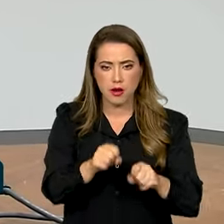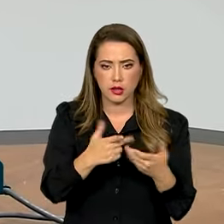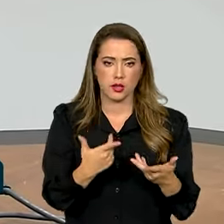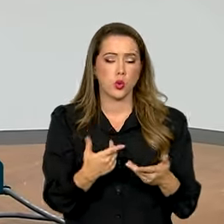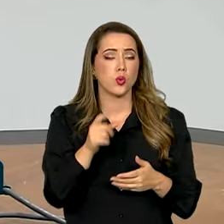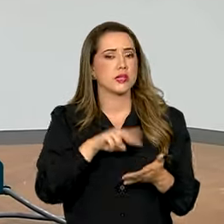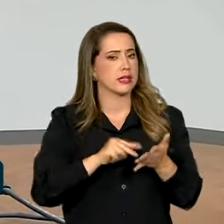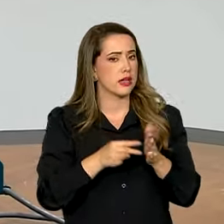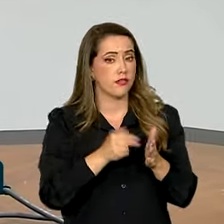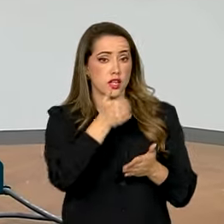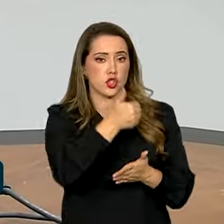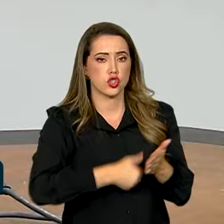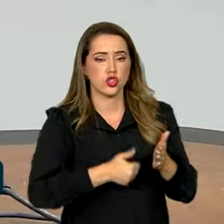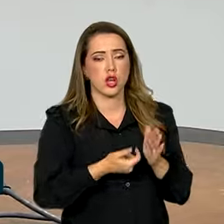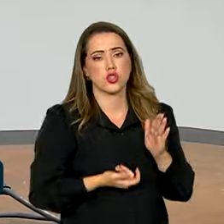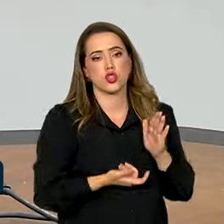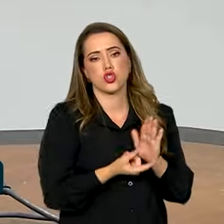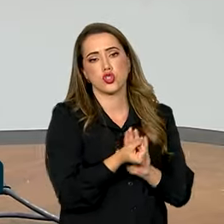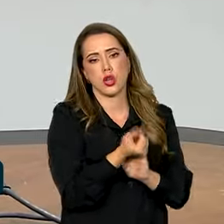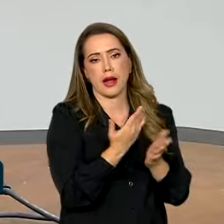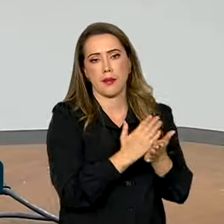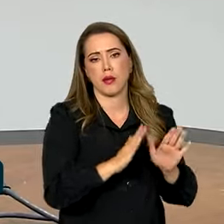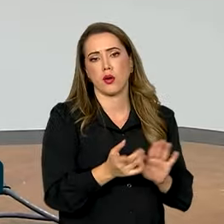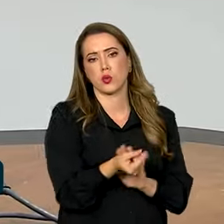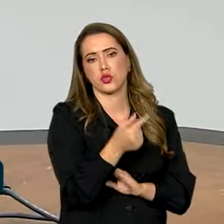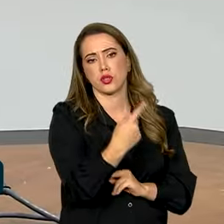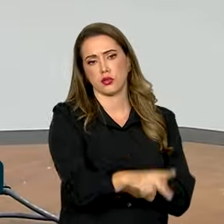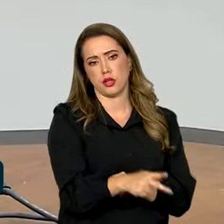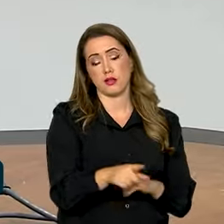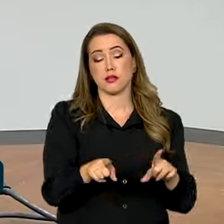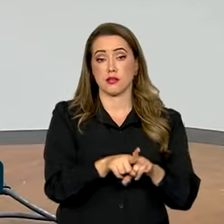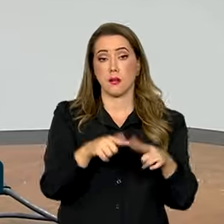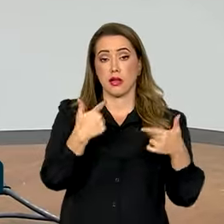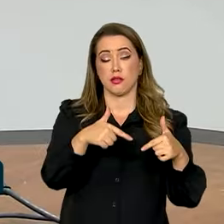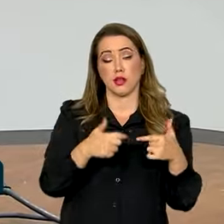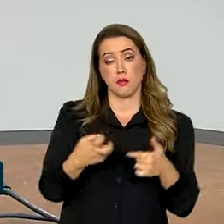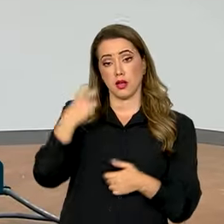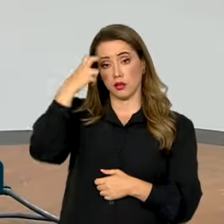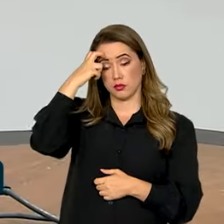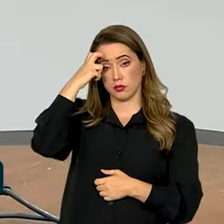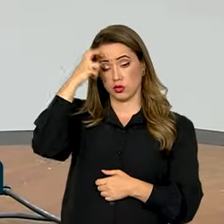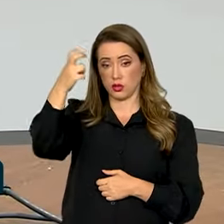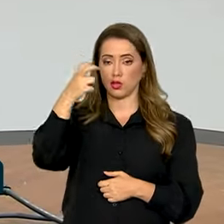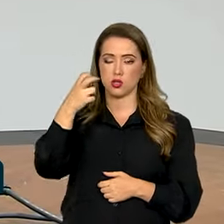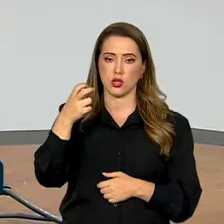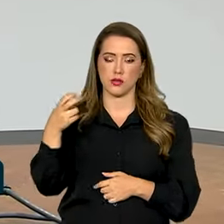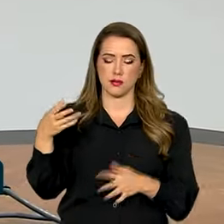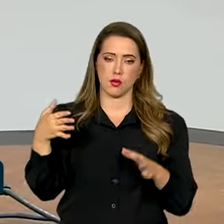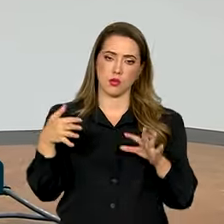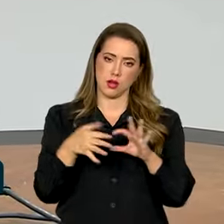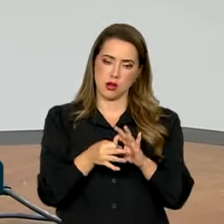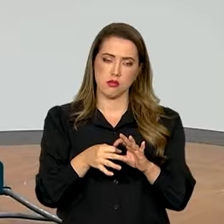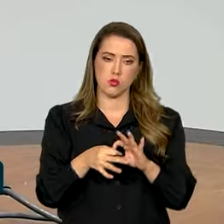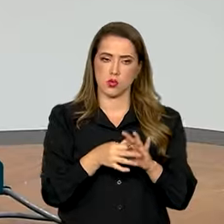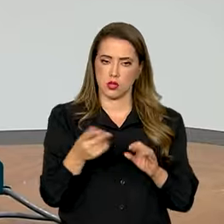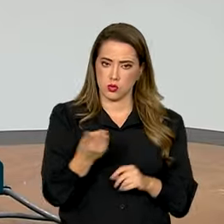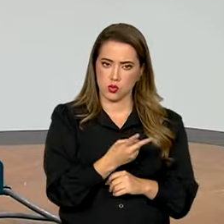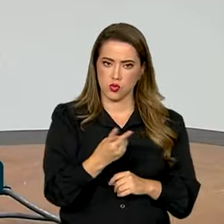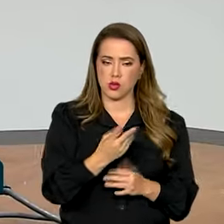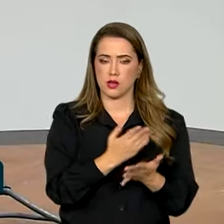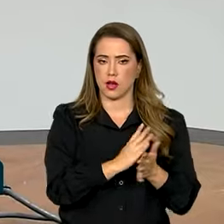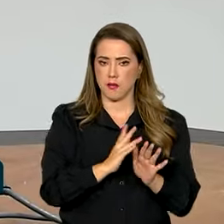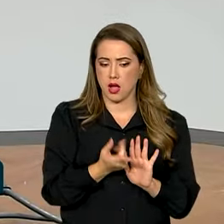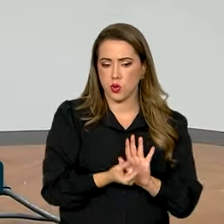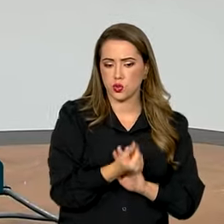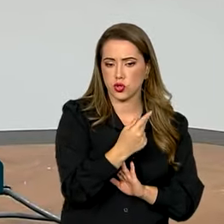criminosas e também trabalho integrado de inteligência. Finalmente, a reunião de amanhã é entre